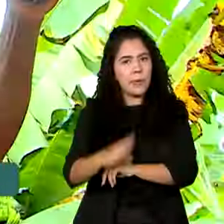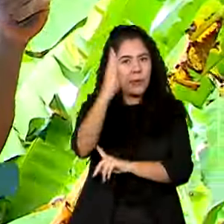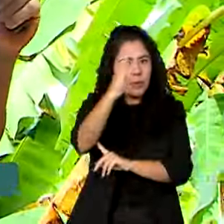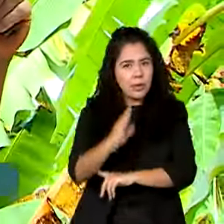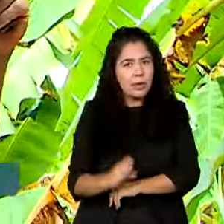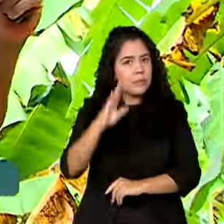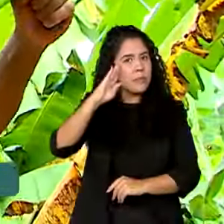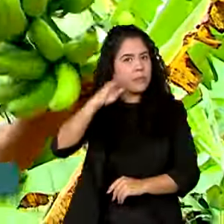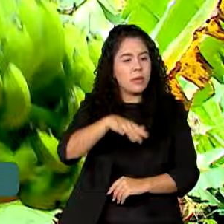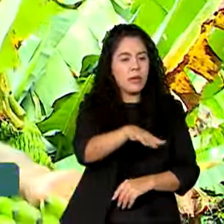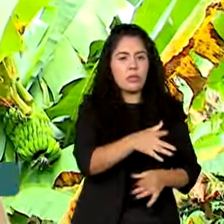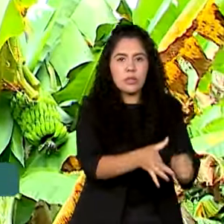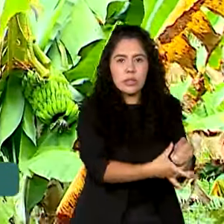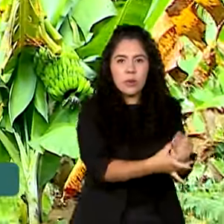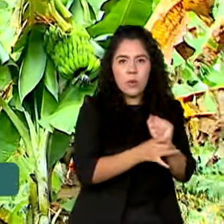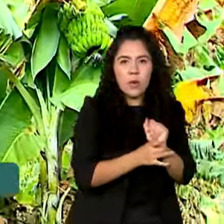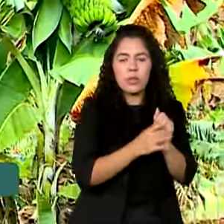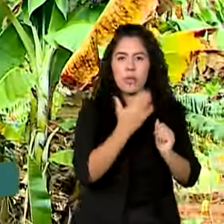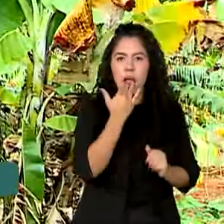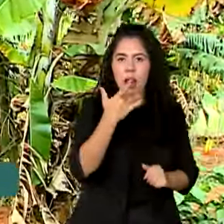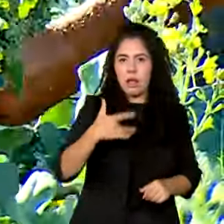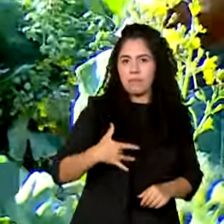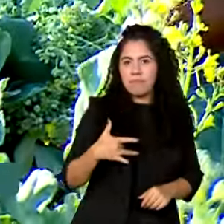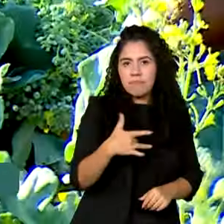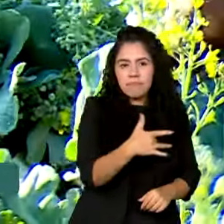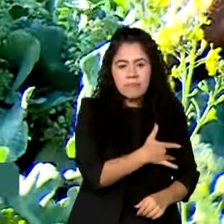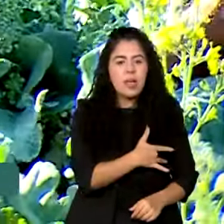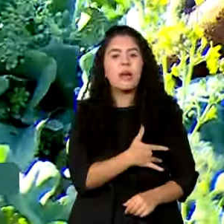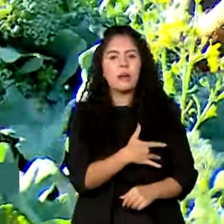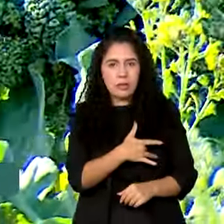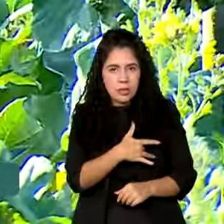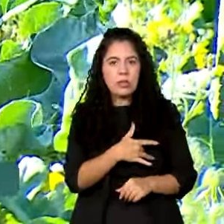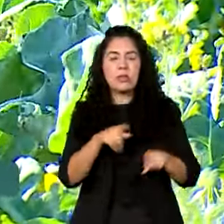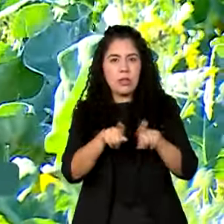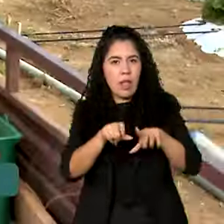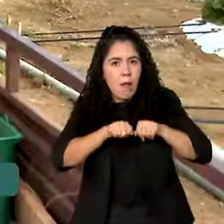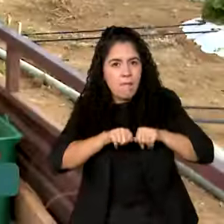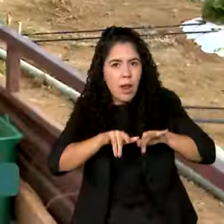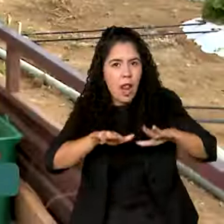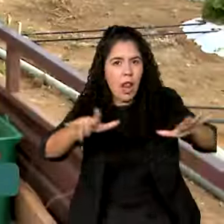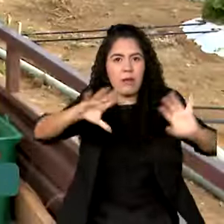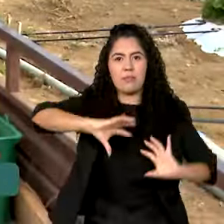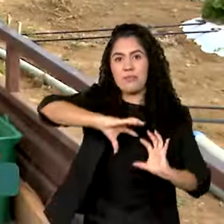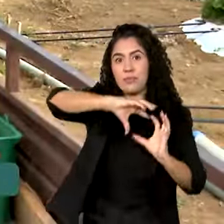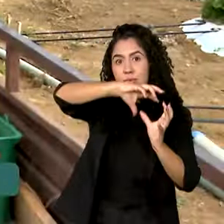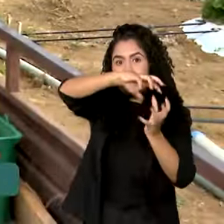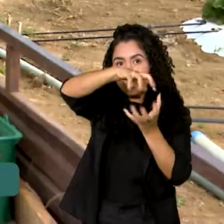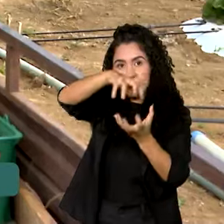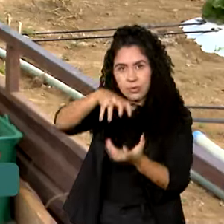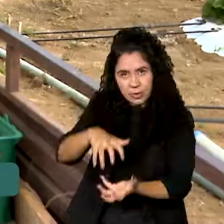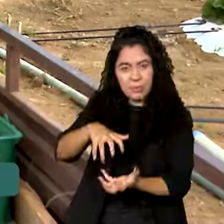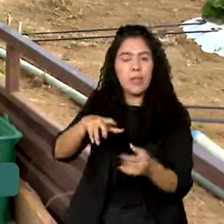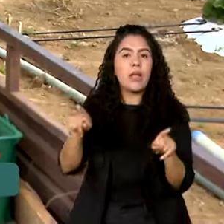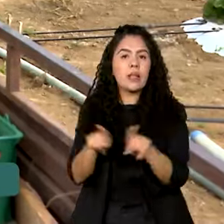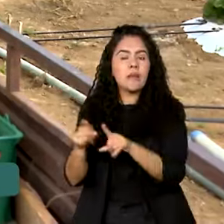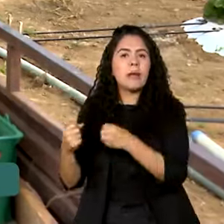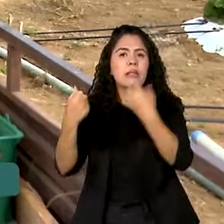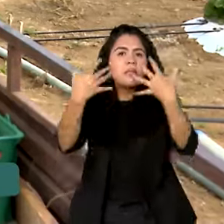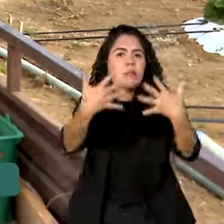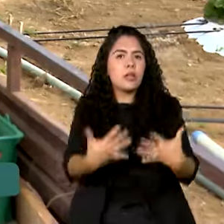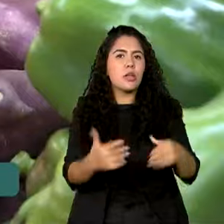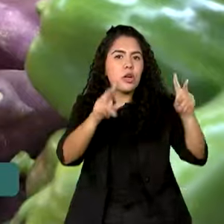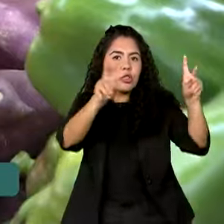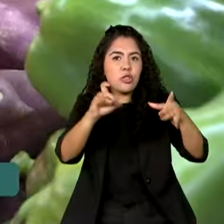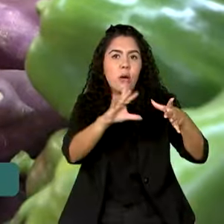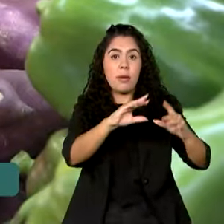segurança alimentar e nutricional, que está sendo disseminada globalmente. Ele também falou sobre a